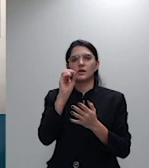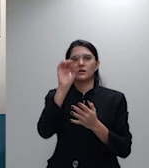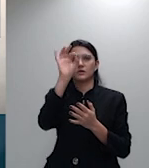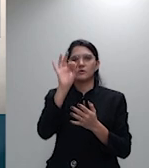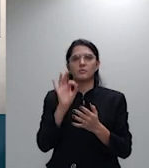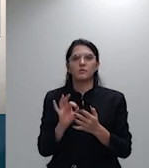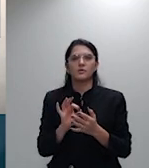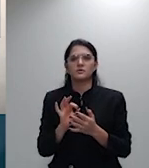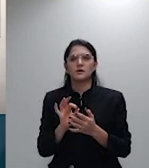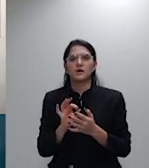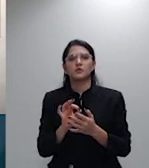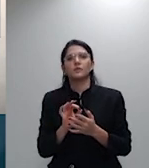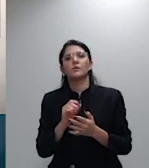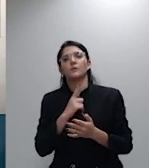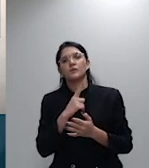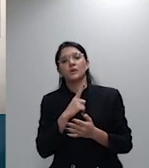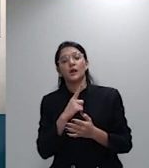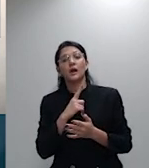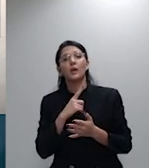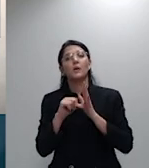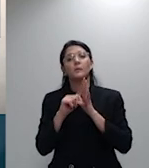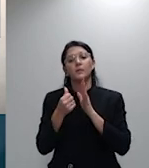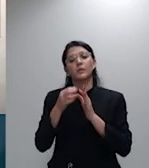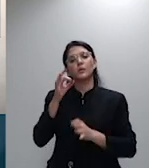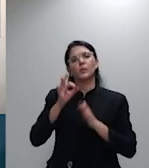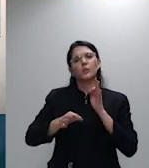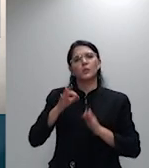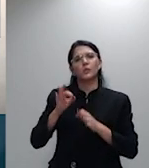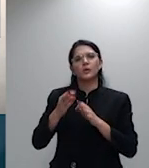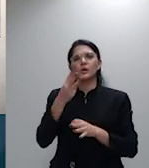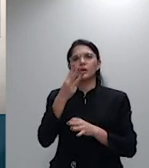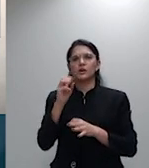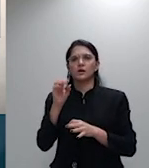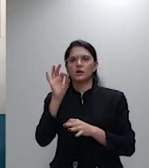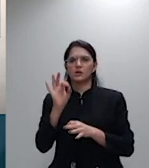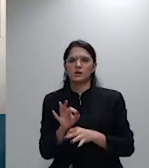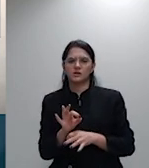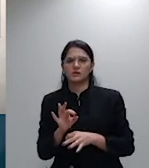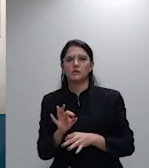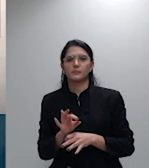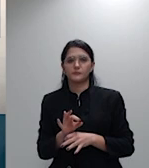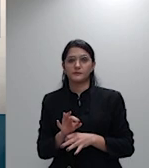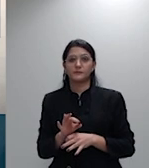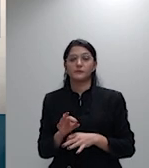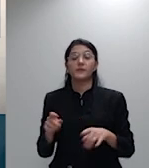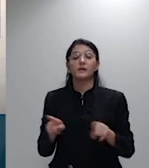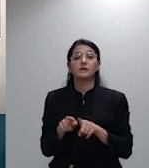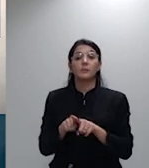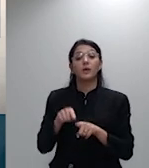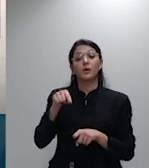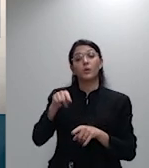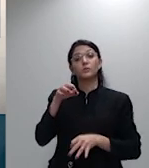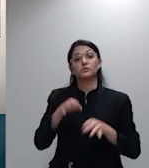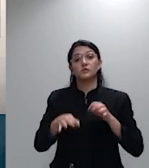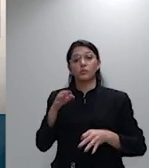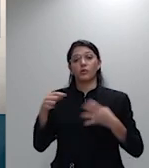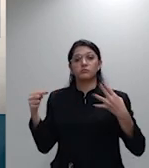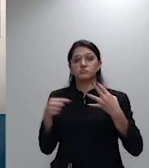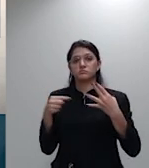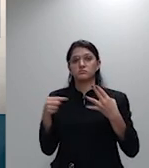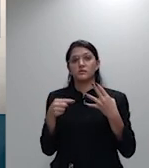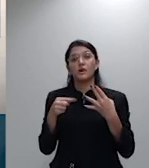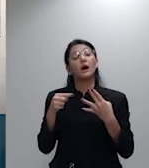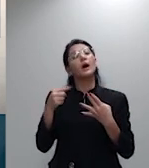% com base num critério de razoabilidade e o tribunal de origem optou simplesmente excluir o reajuste